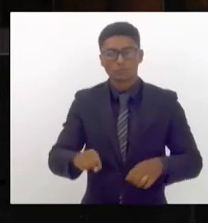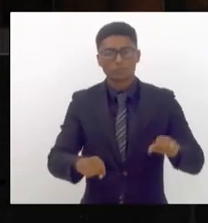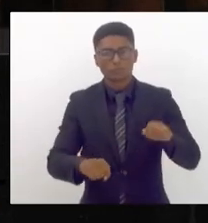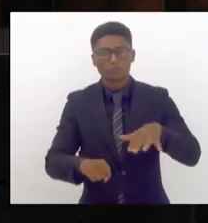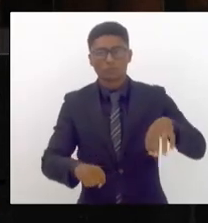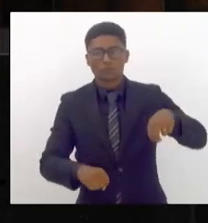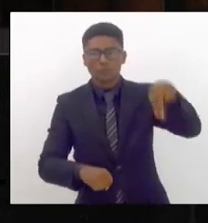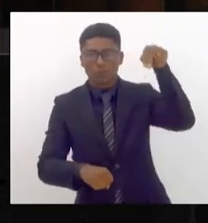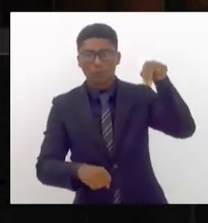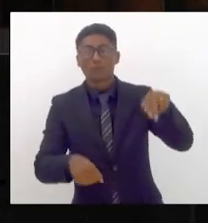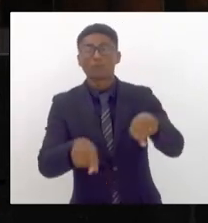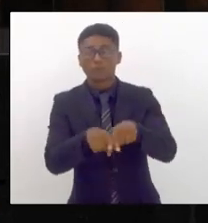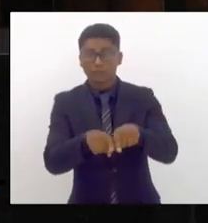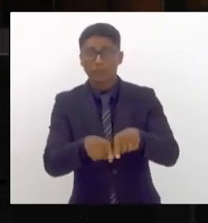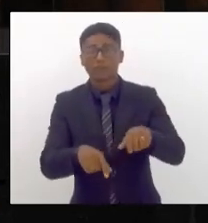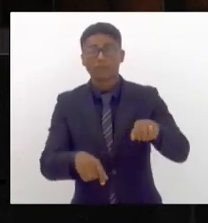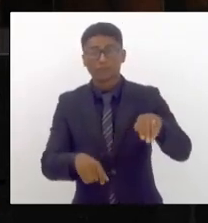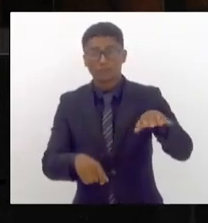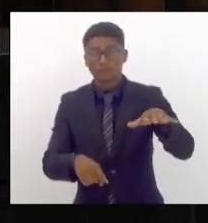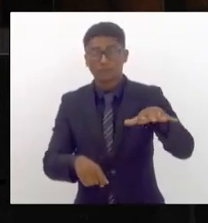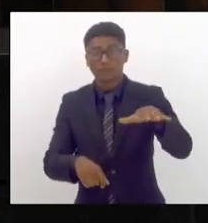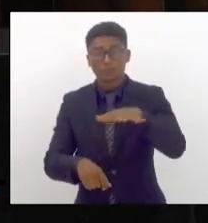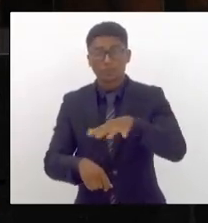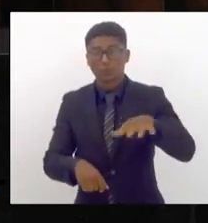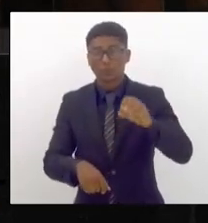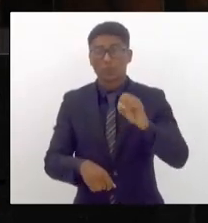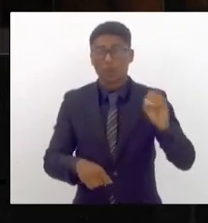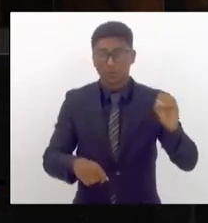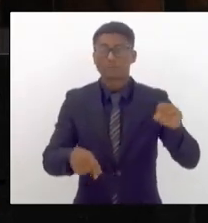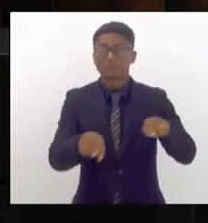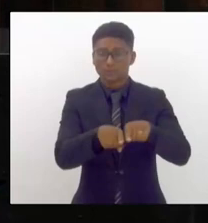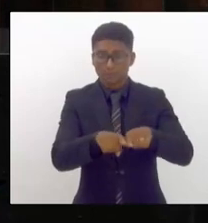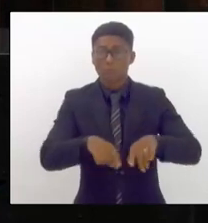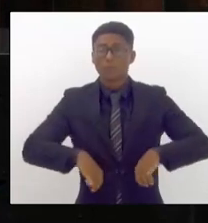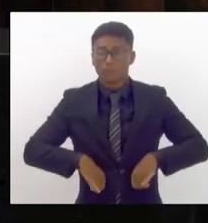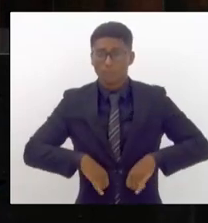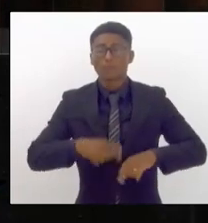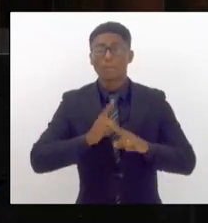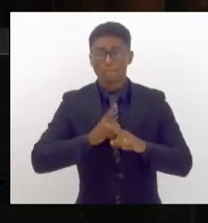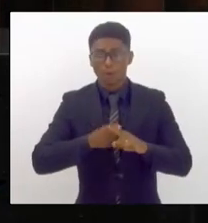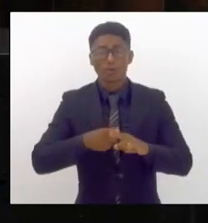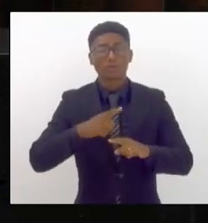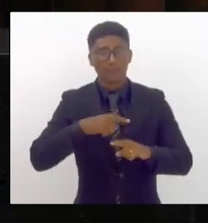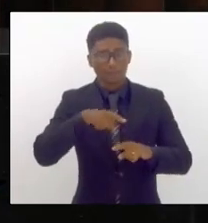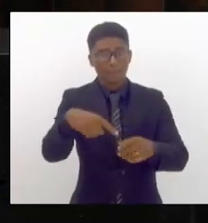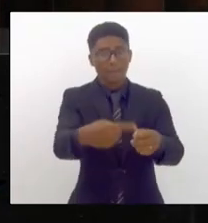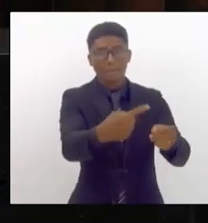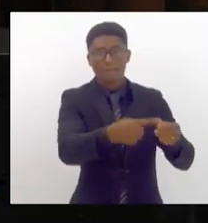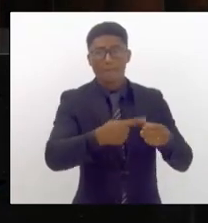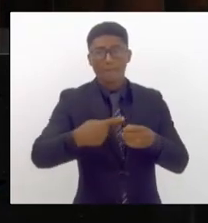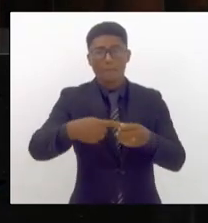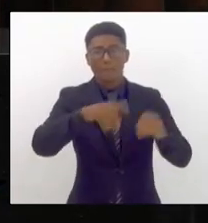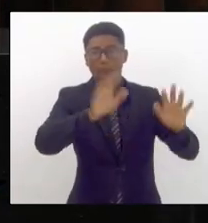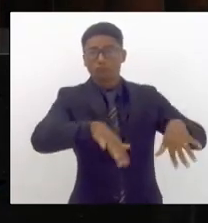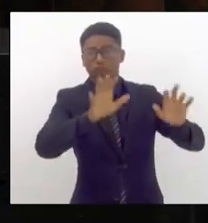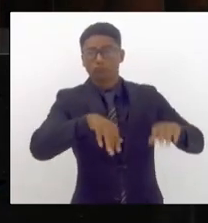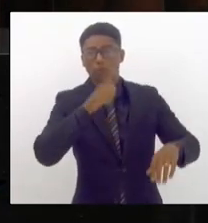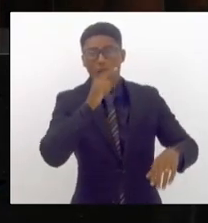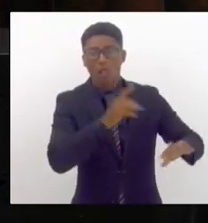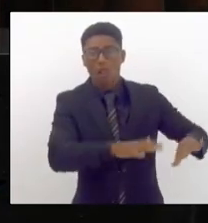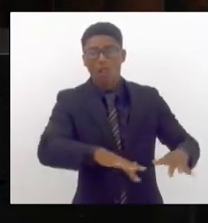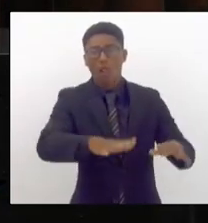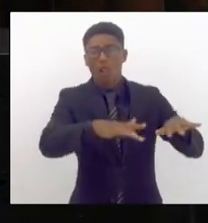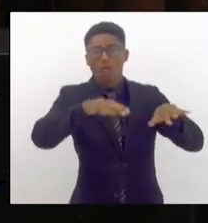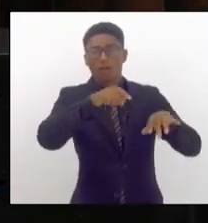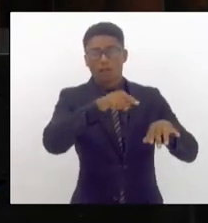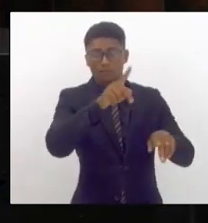oportunidade para dizer que a zona oeste também sofreu porque teve vários alagamentos em diversos bairros da zona oeste em que a população também sofreu muito